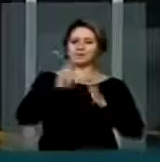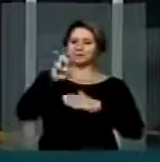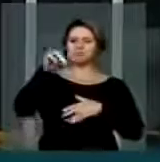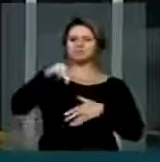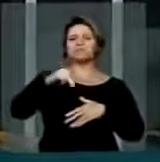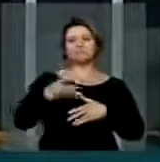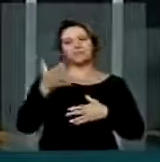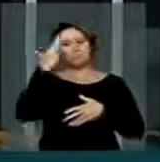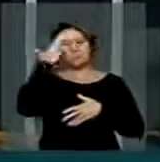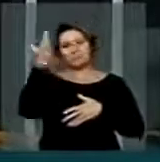tribuna. Muito obrigado. Com certeza.